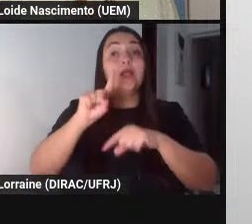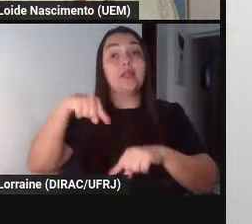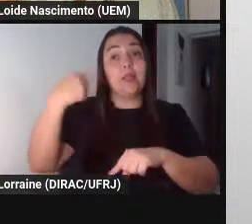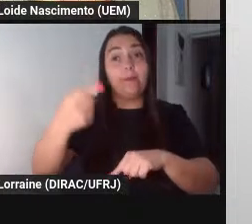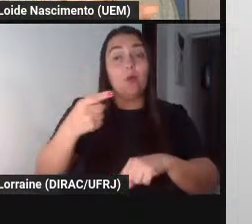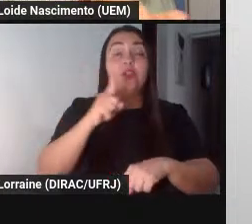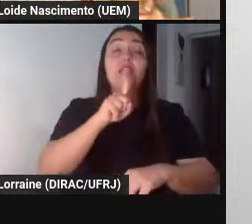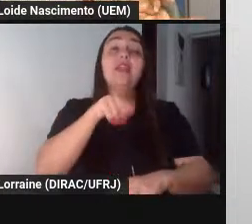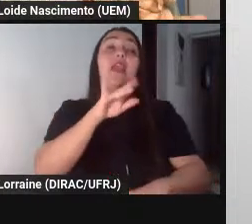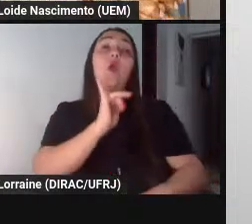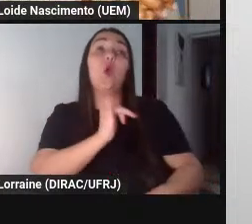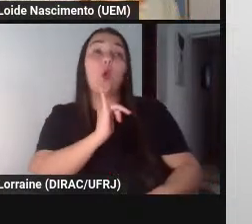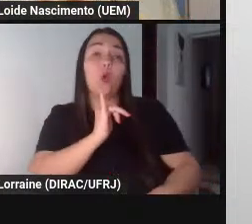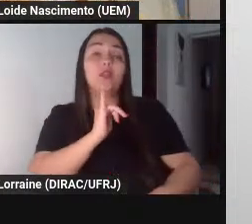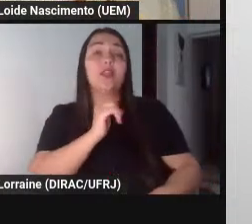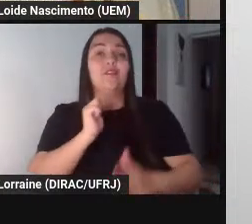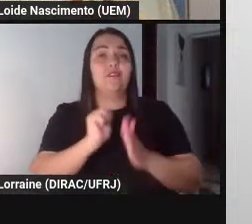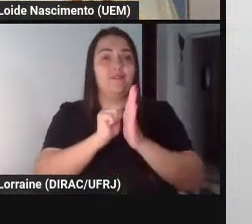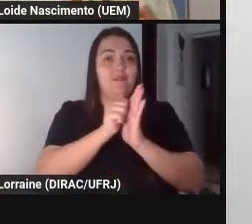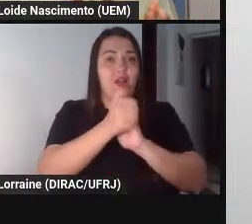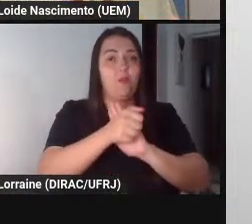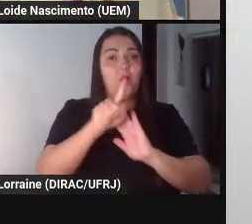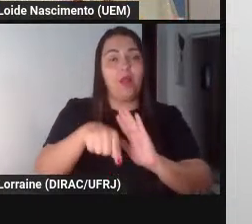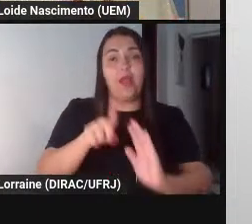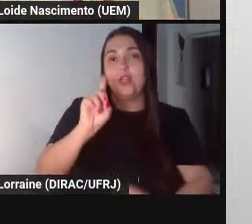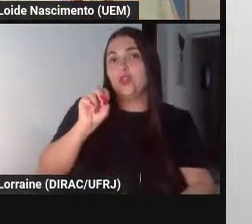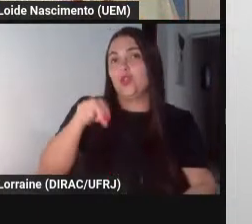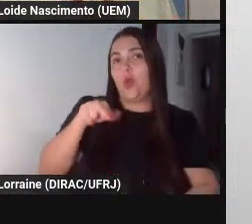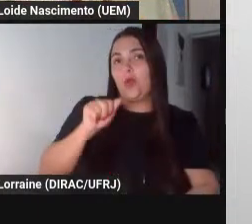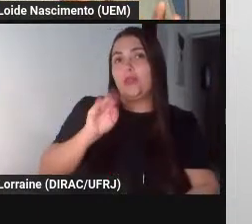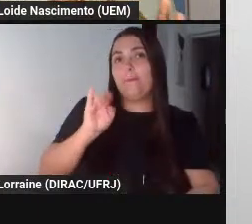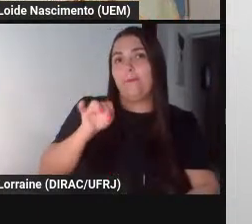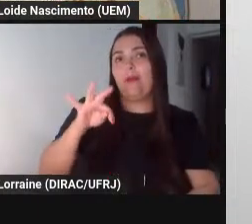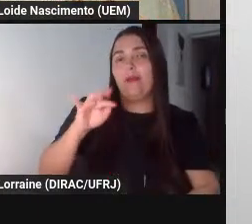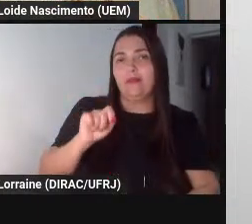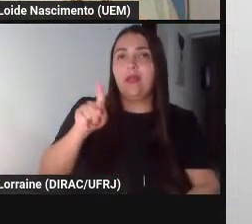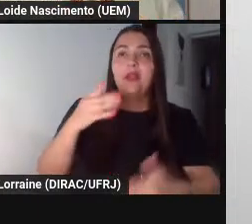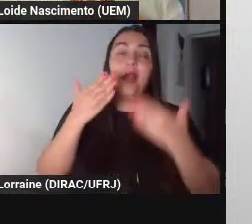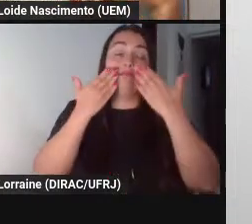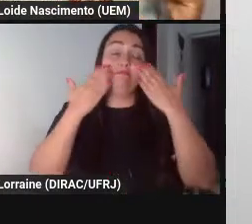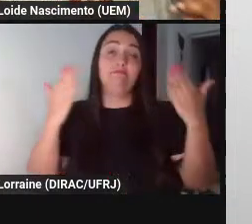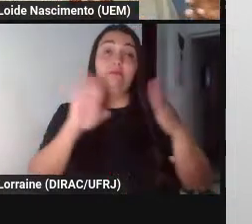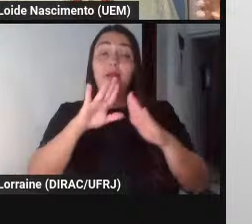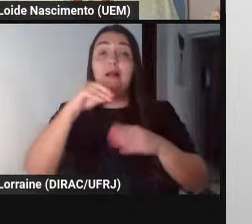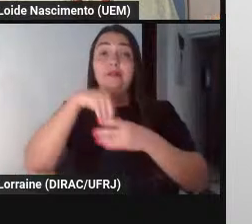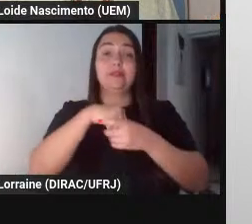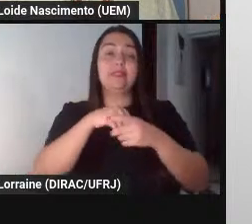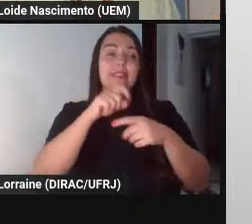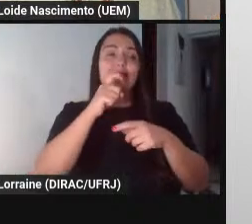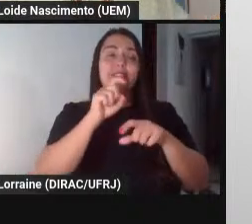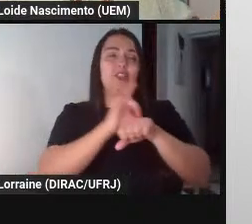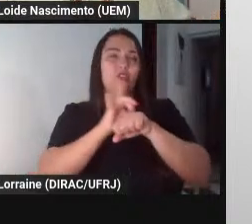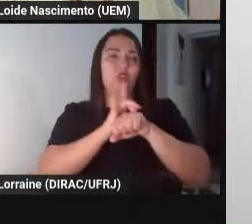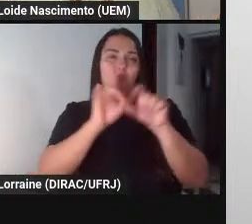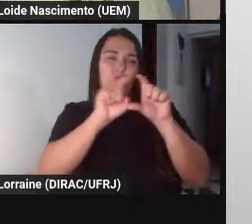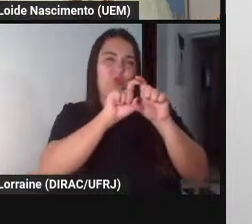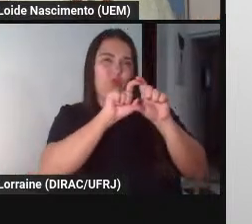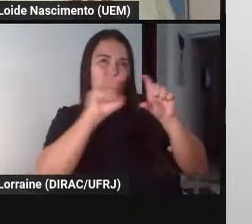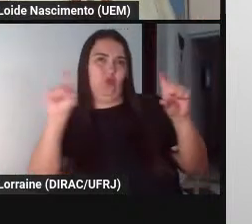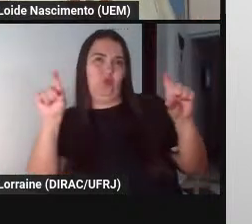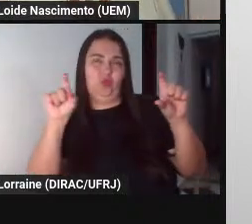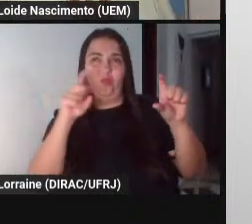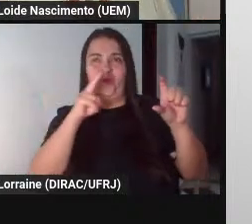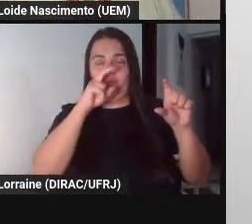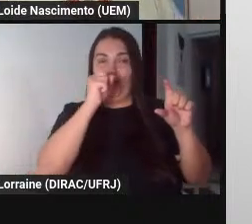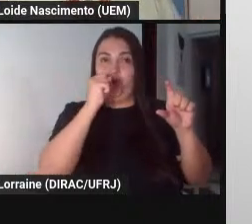dona Benta ele deixa a moral explícita na maioria das vezes em itálico e depois da moral explícita ele coloca os